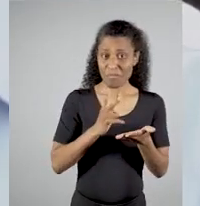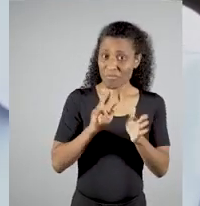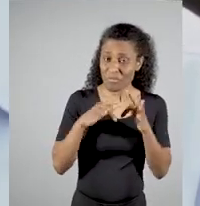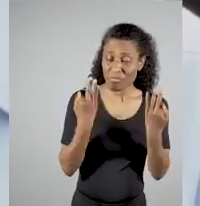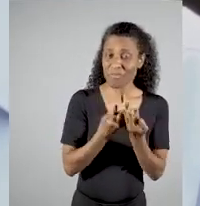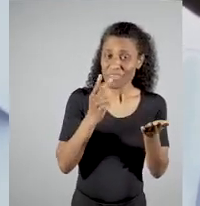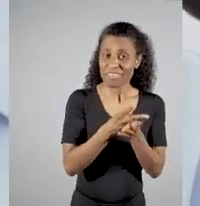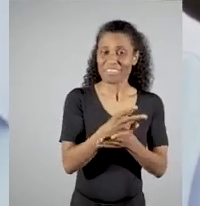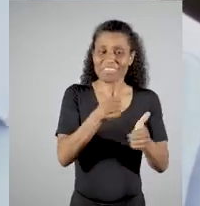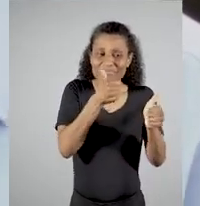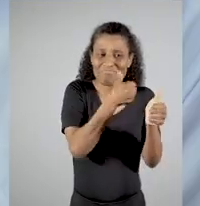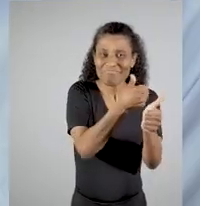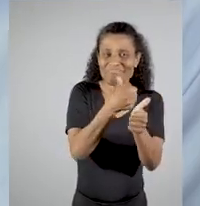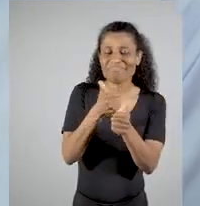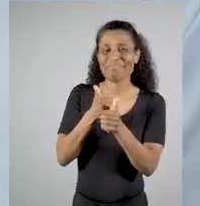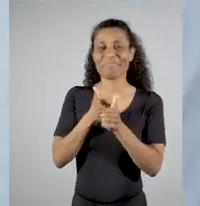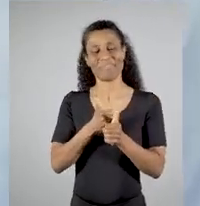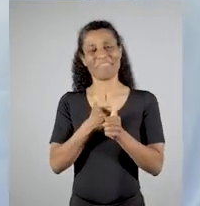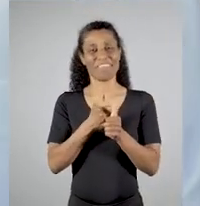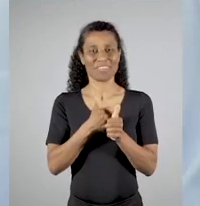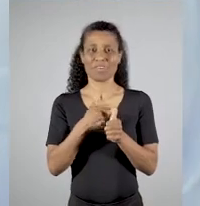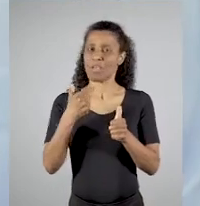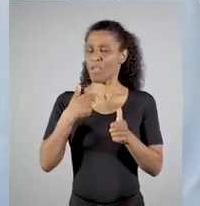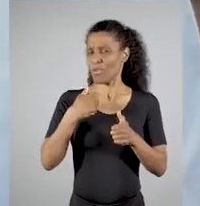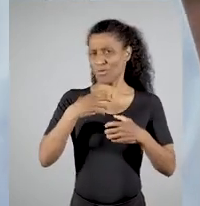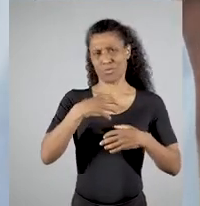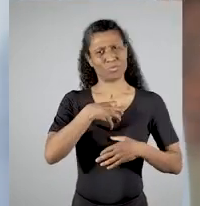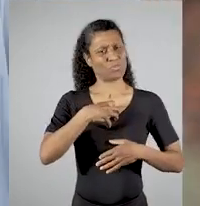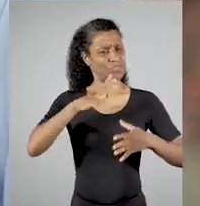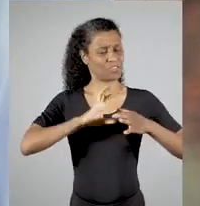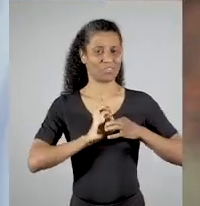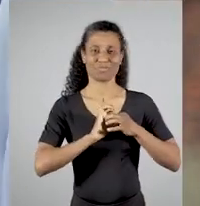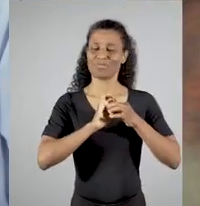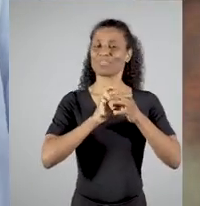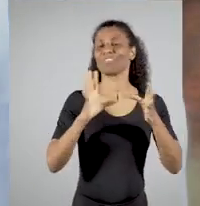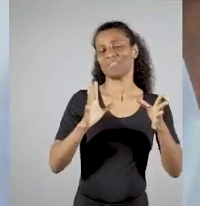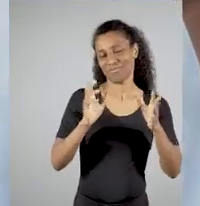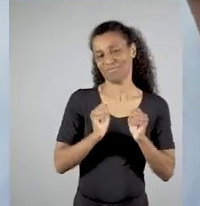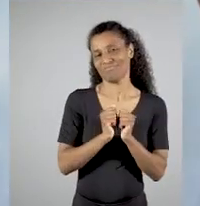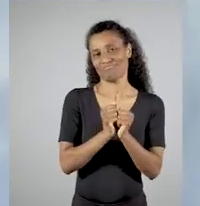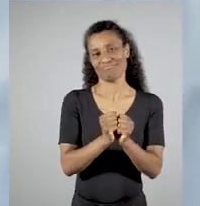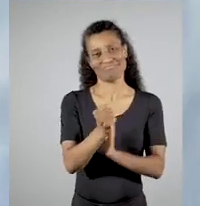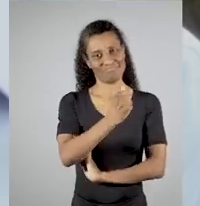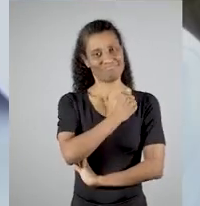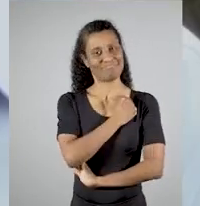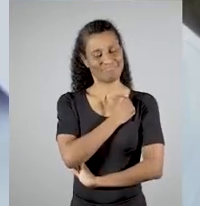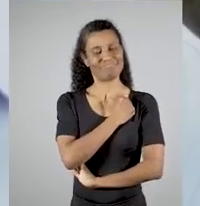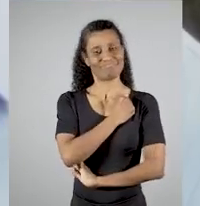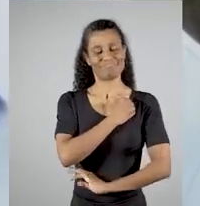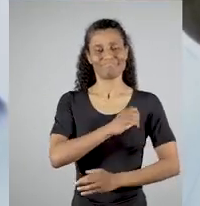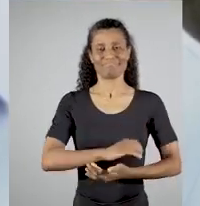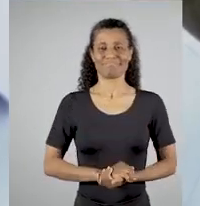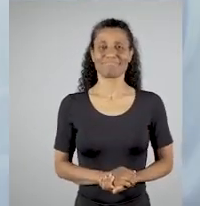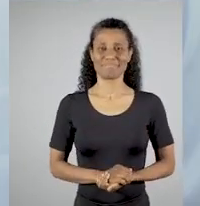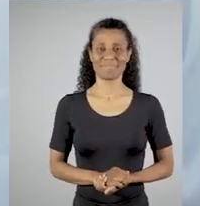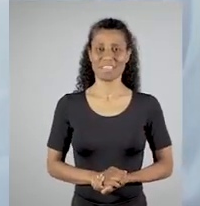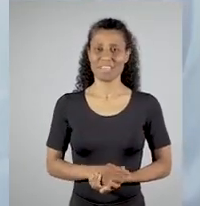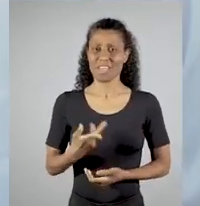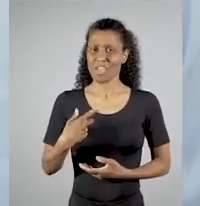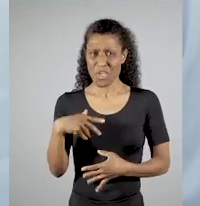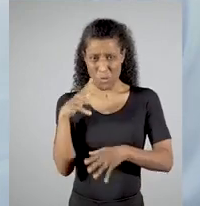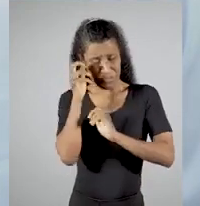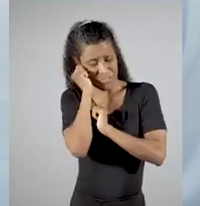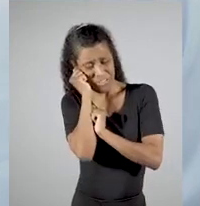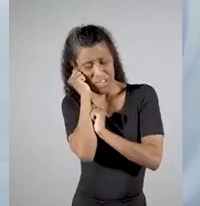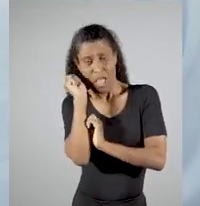próxima, muito chegada. Eu sou um liberal, sempre fui e eu me sinto absolutamente à vontade ao lado do Sebastião Melo. E